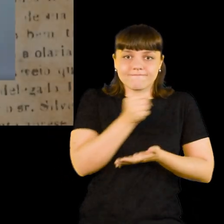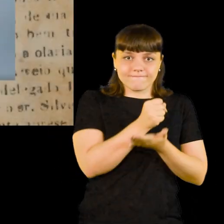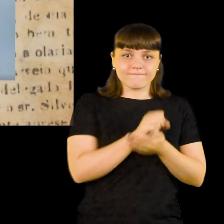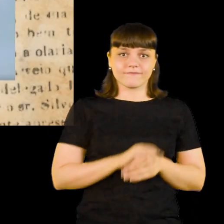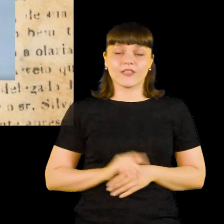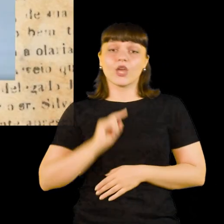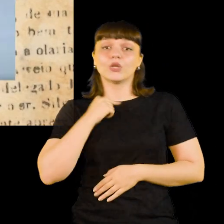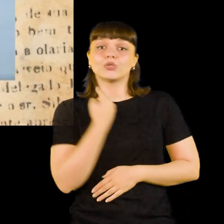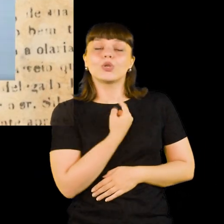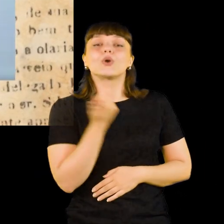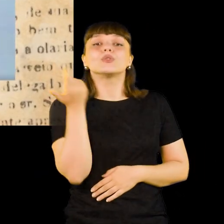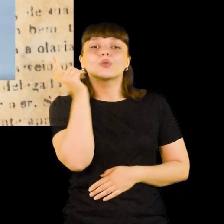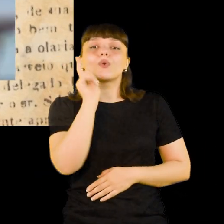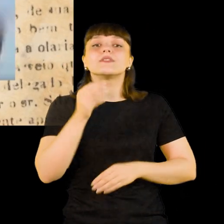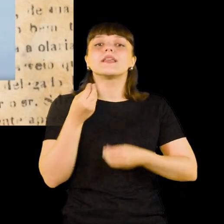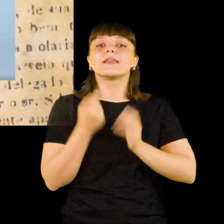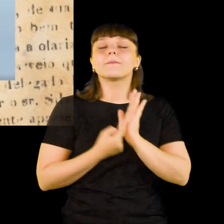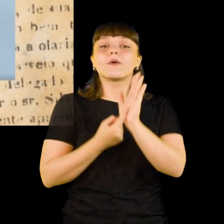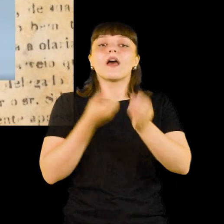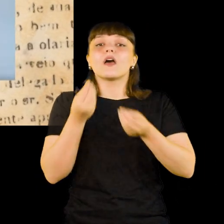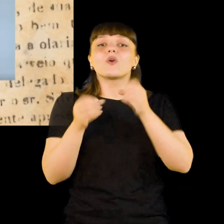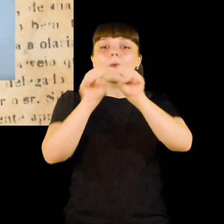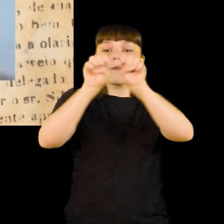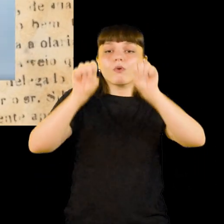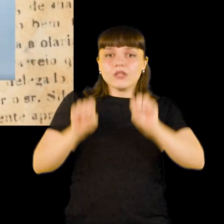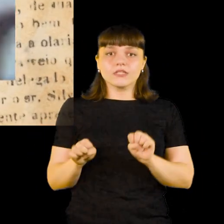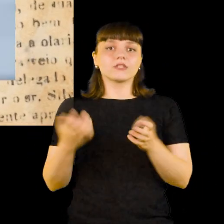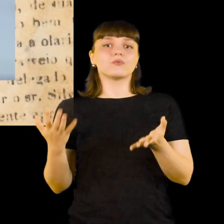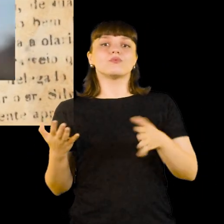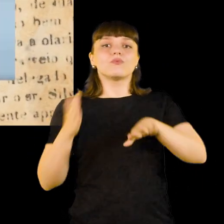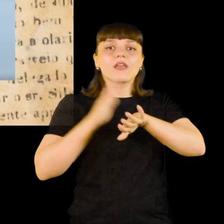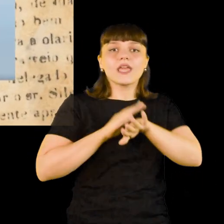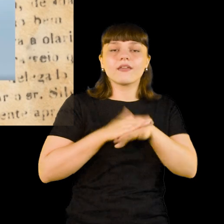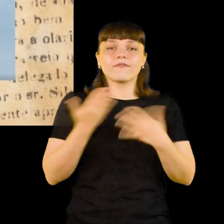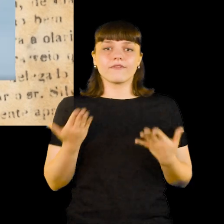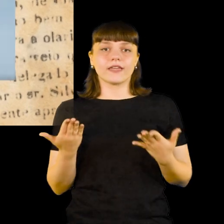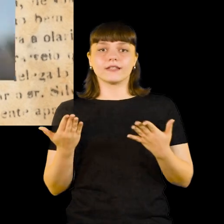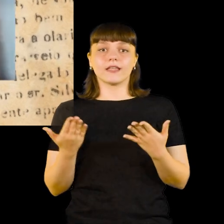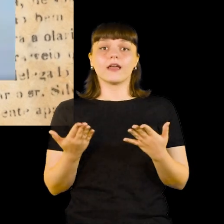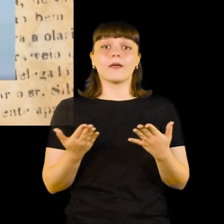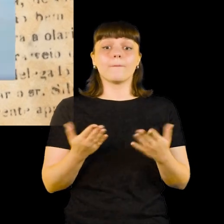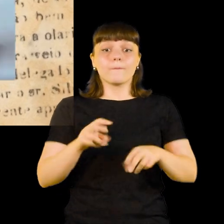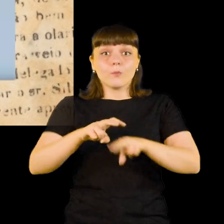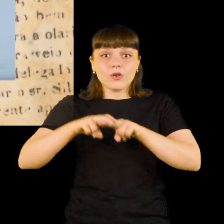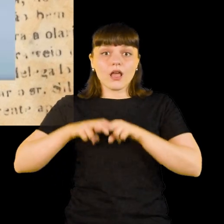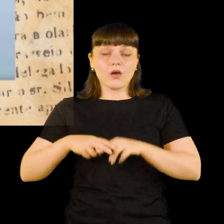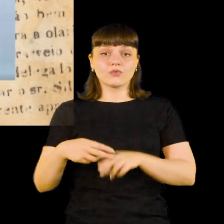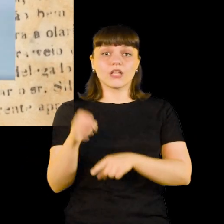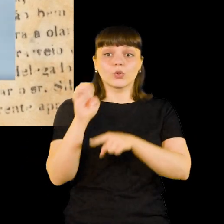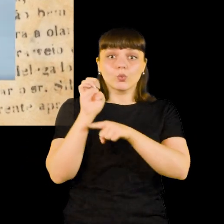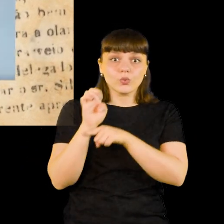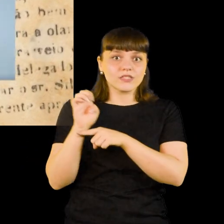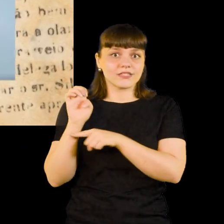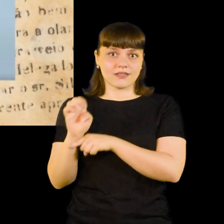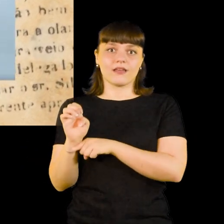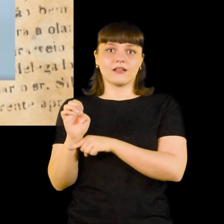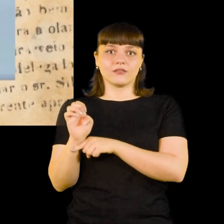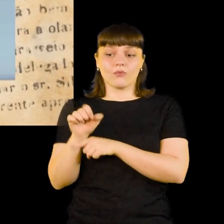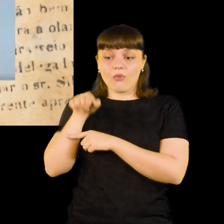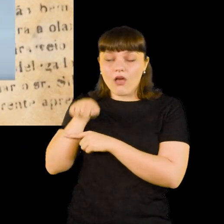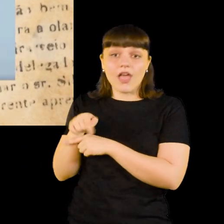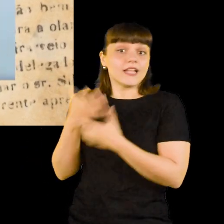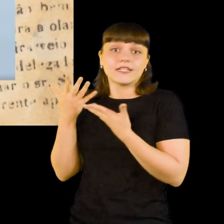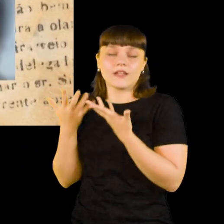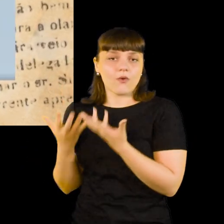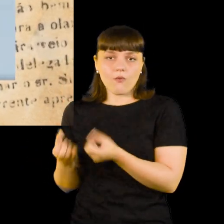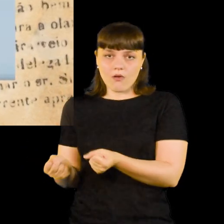A gente consegue mostrar como essas estruturas vão sendo feitas justamente por um Estado que, apesar